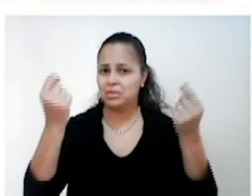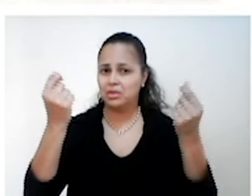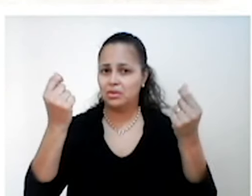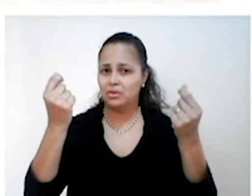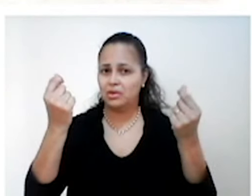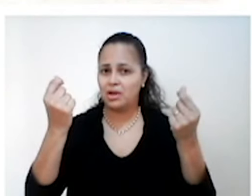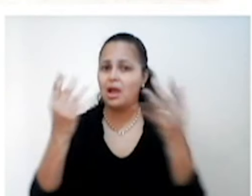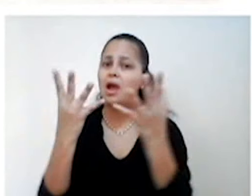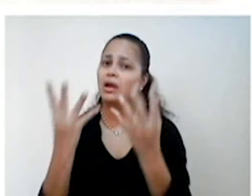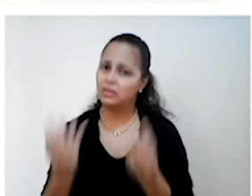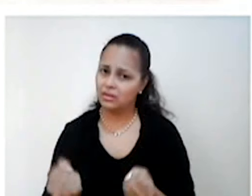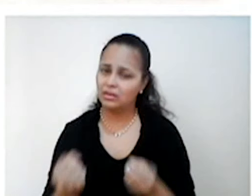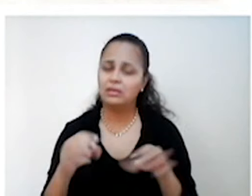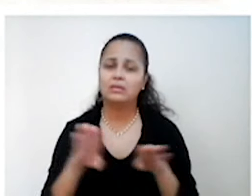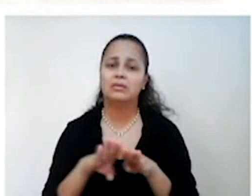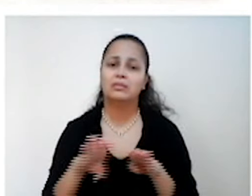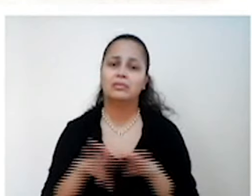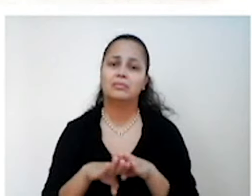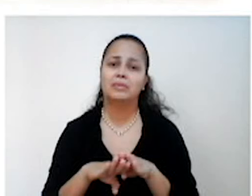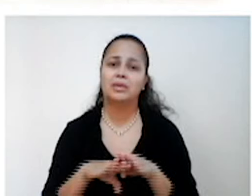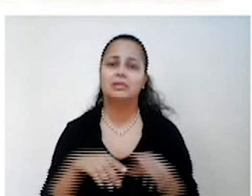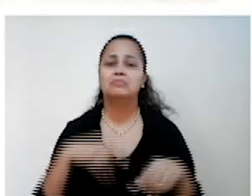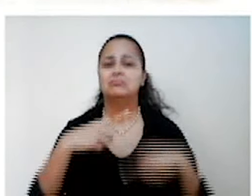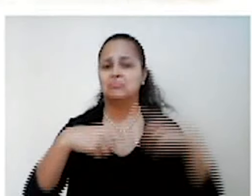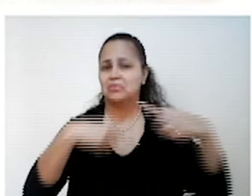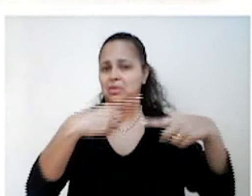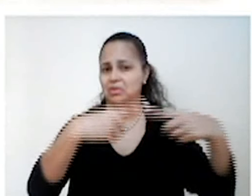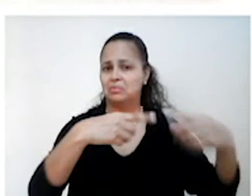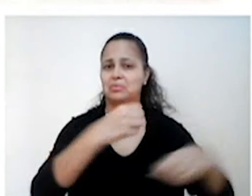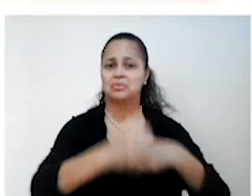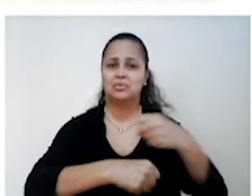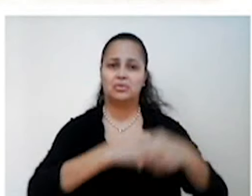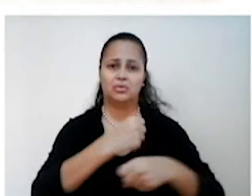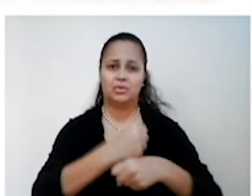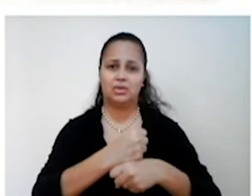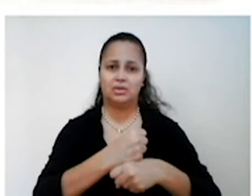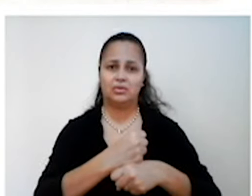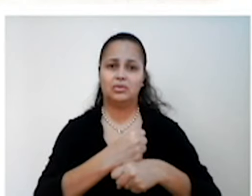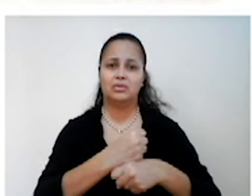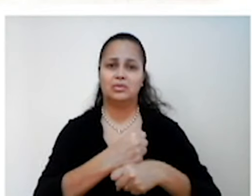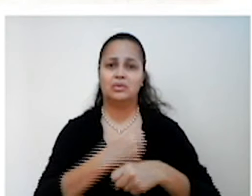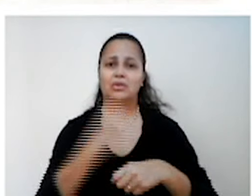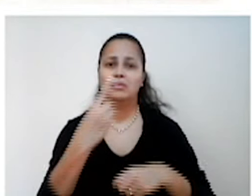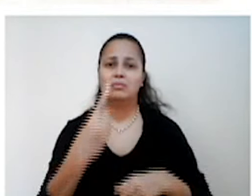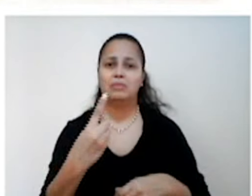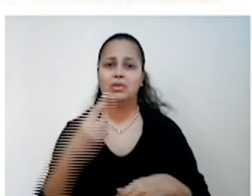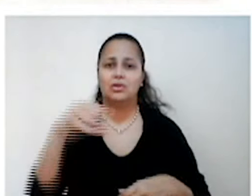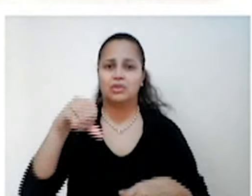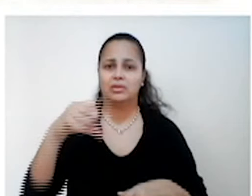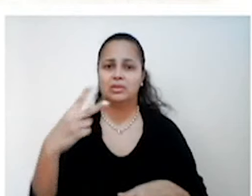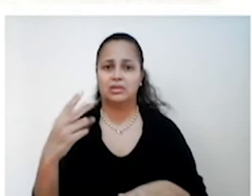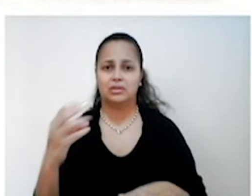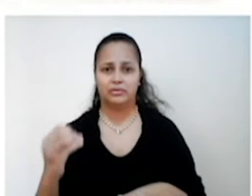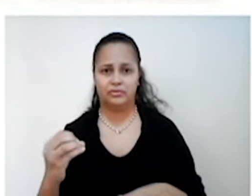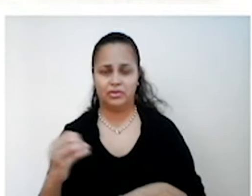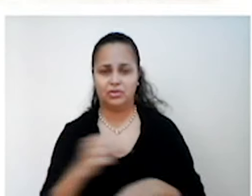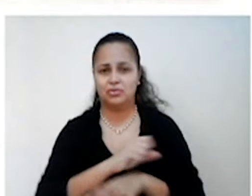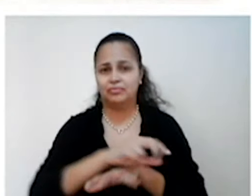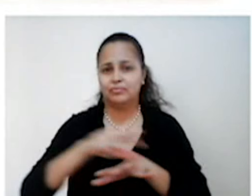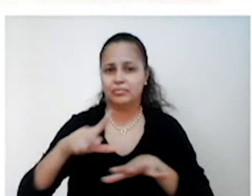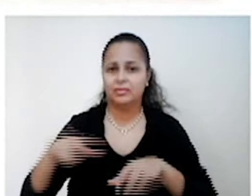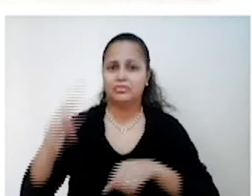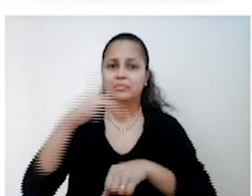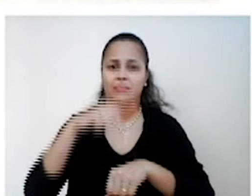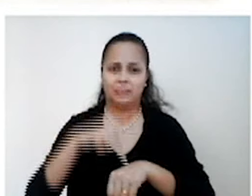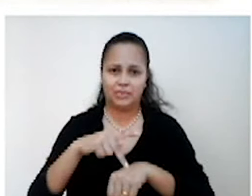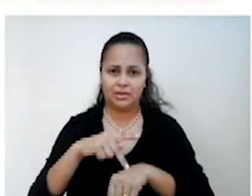acabavam aderindo também. Ao longo dos anos 1920, na maioria dos países, tanto o